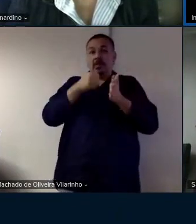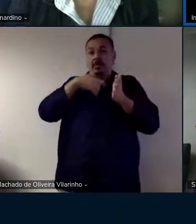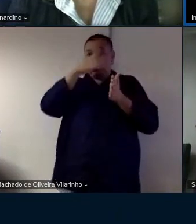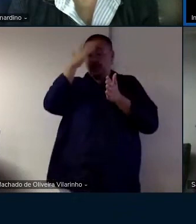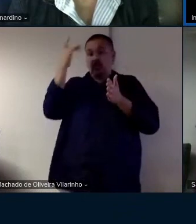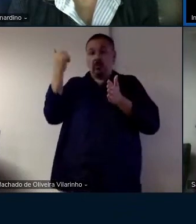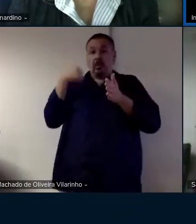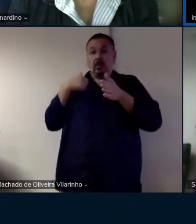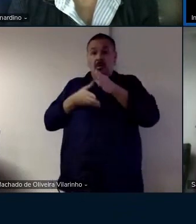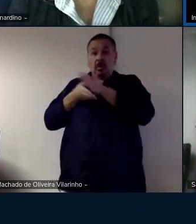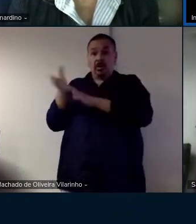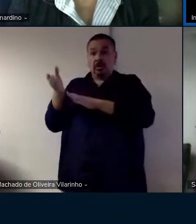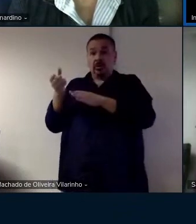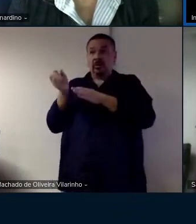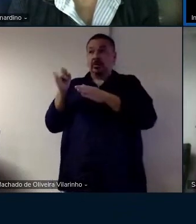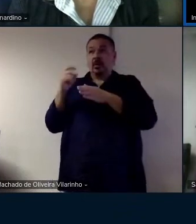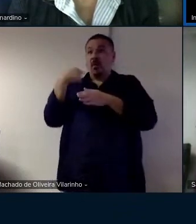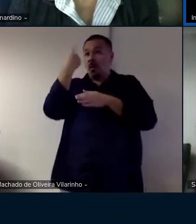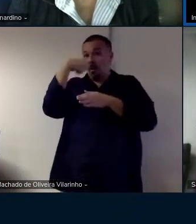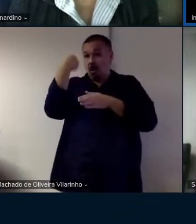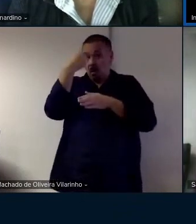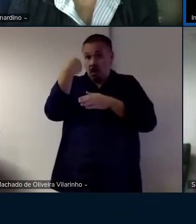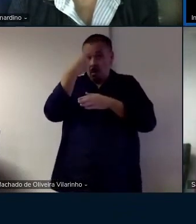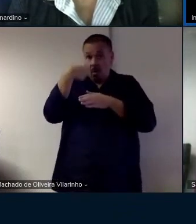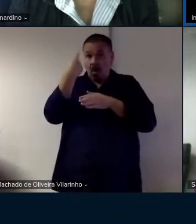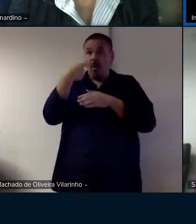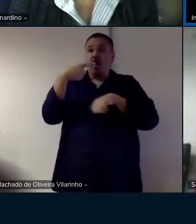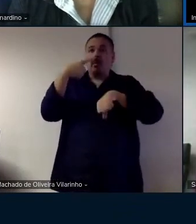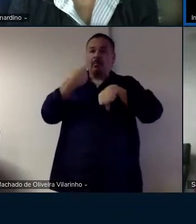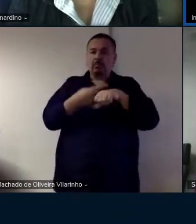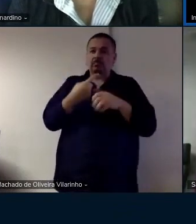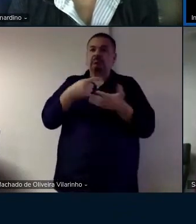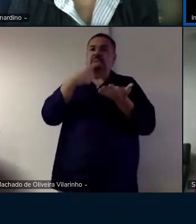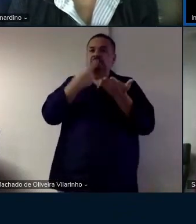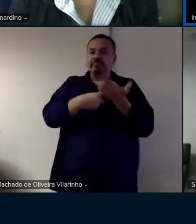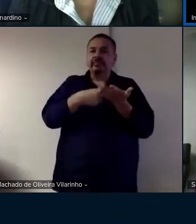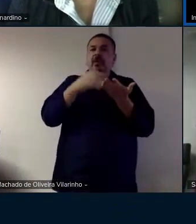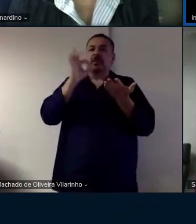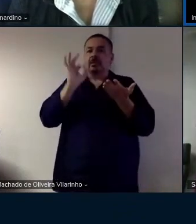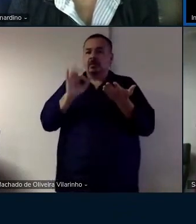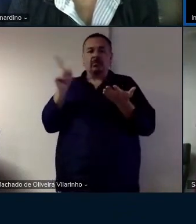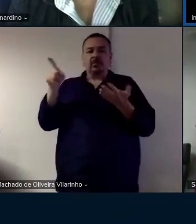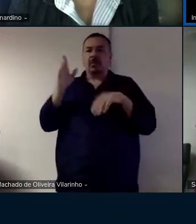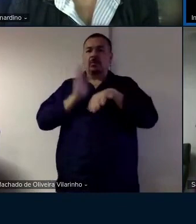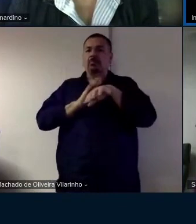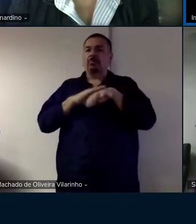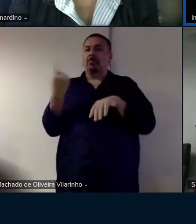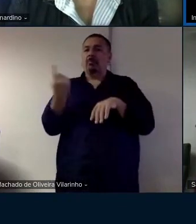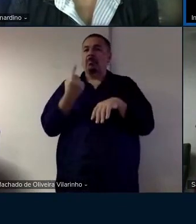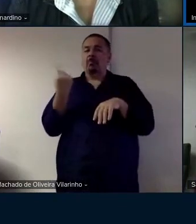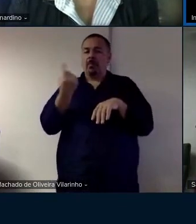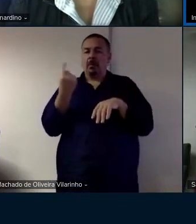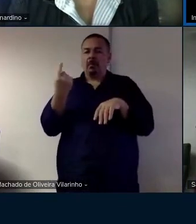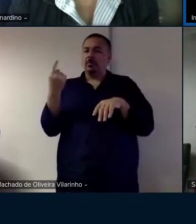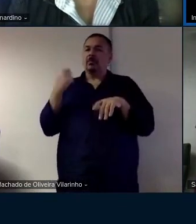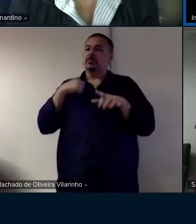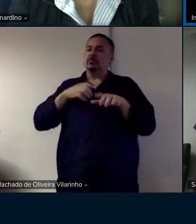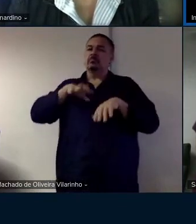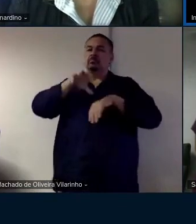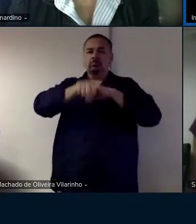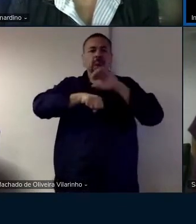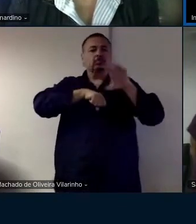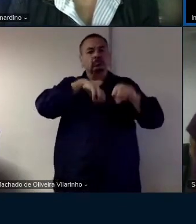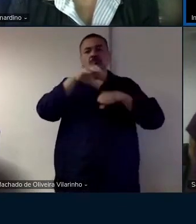que orienta aí sem ficar horas na sala com hora marcada e você foi assim sozinha nesse momento mesmo